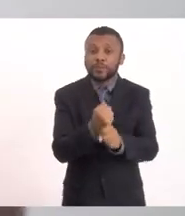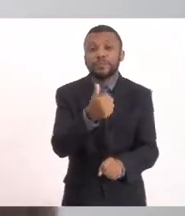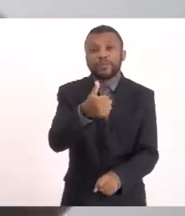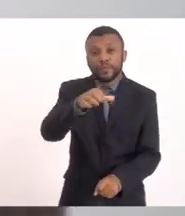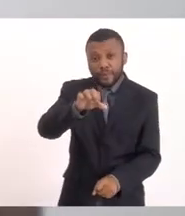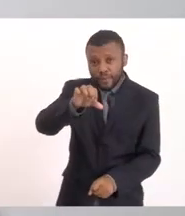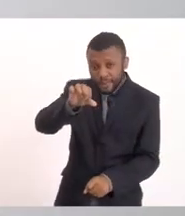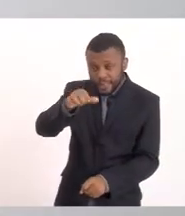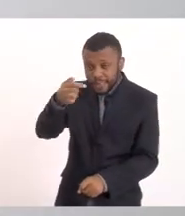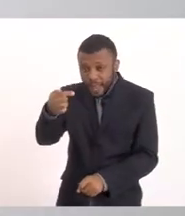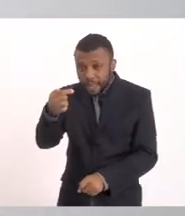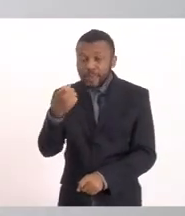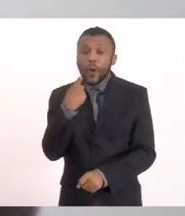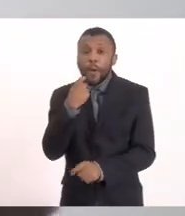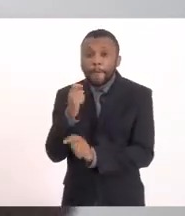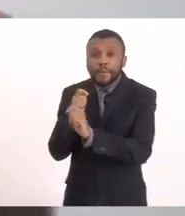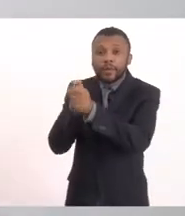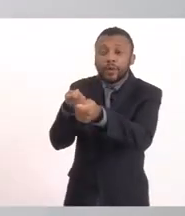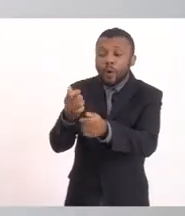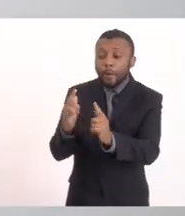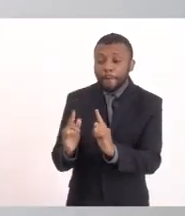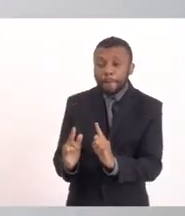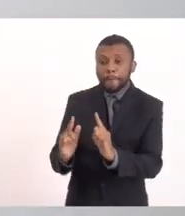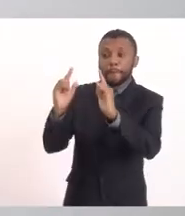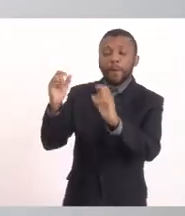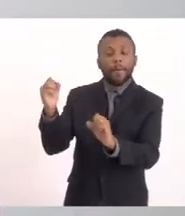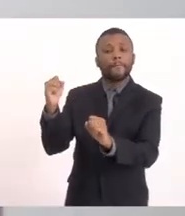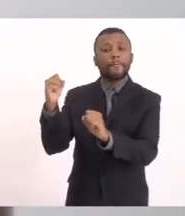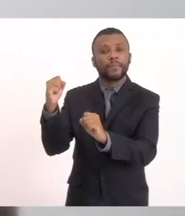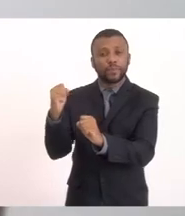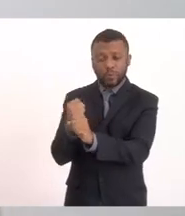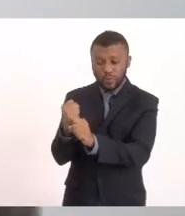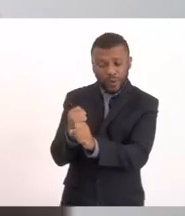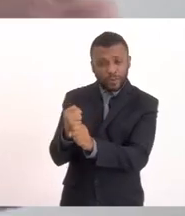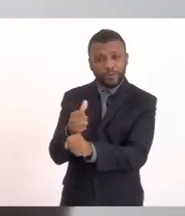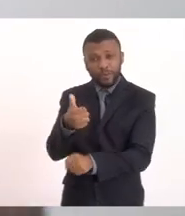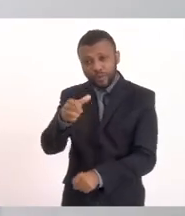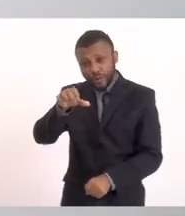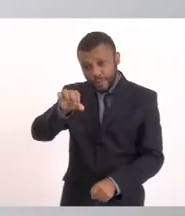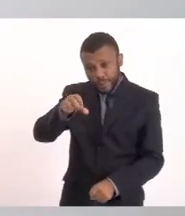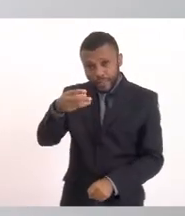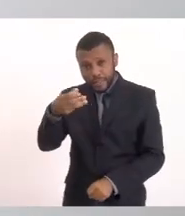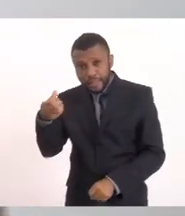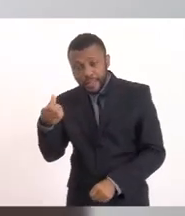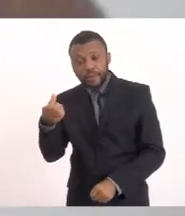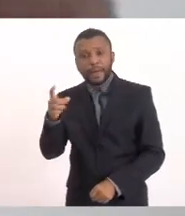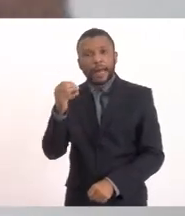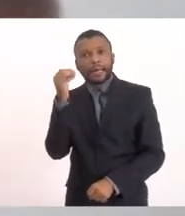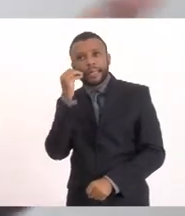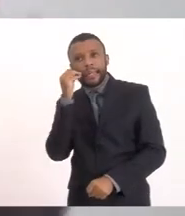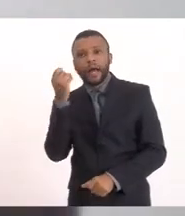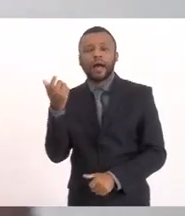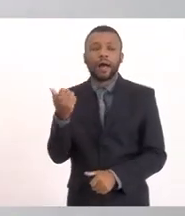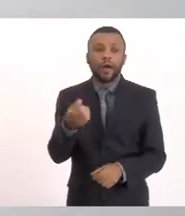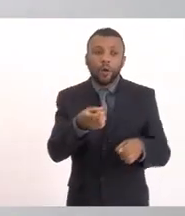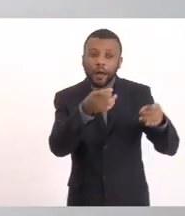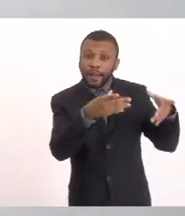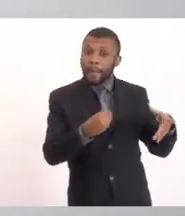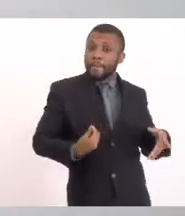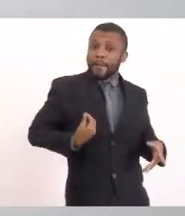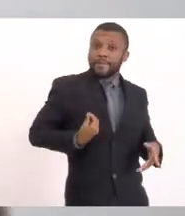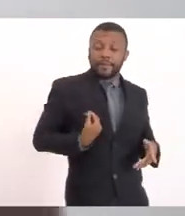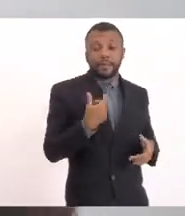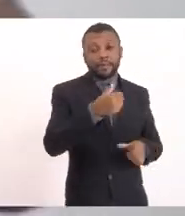Perderam a colônia de pescador Um prédio de 1936 Eu virei político Para a vontade Virei político Larguei minha vida normal